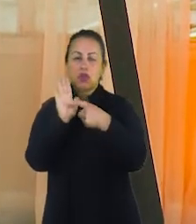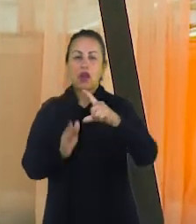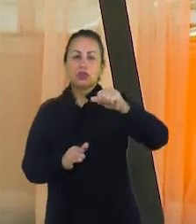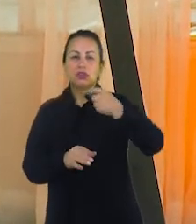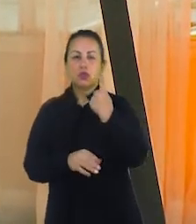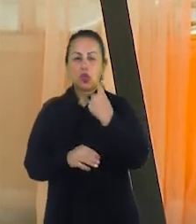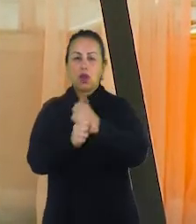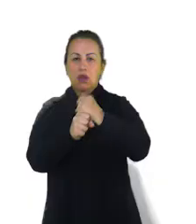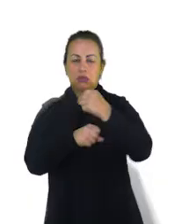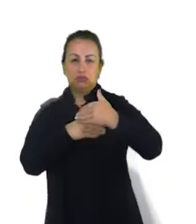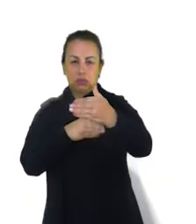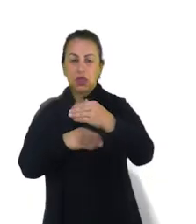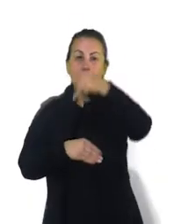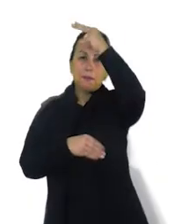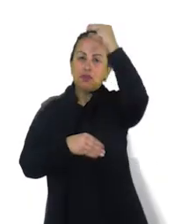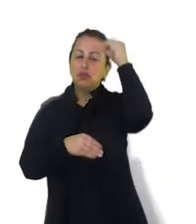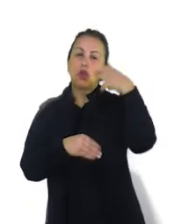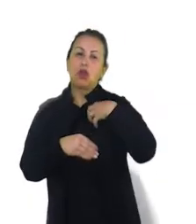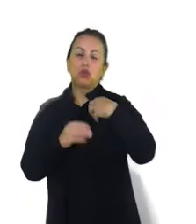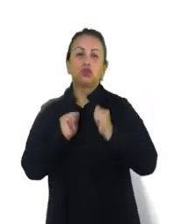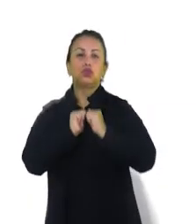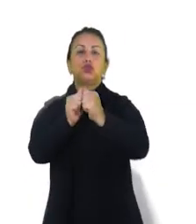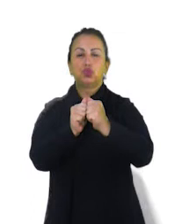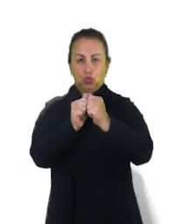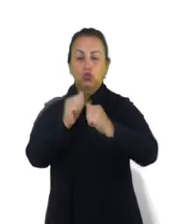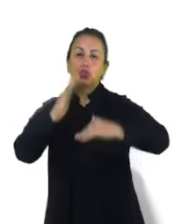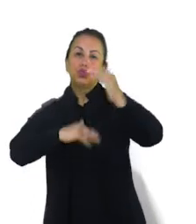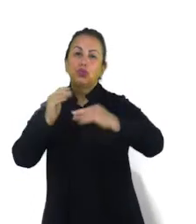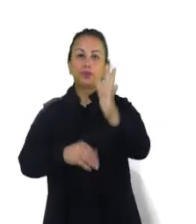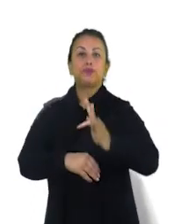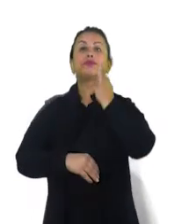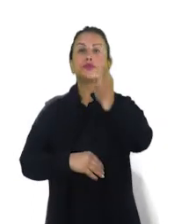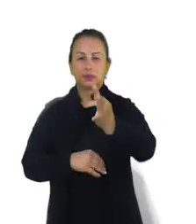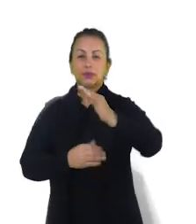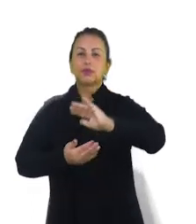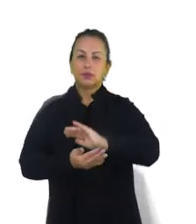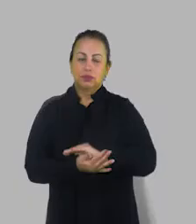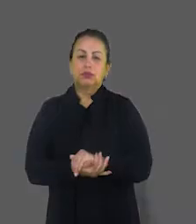o Cassino o ano inteiro. Prefeitura do Rio Grande, vamos juntos construir o futuro!